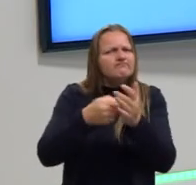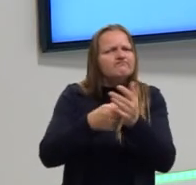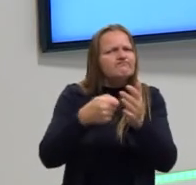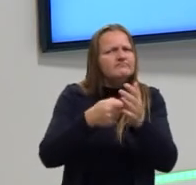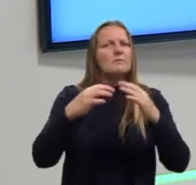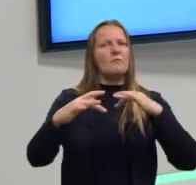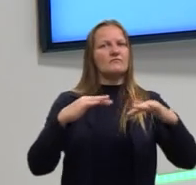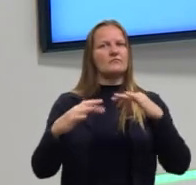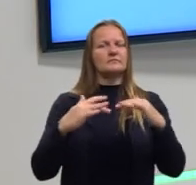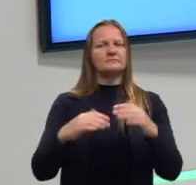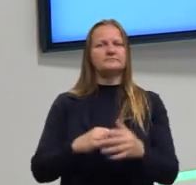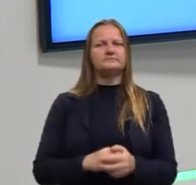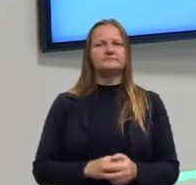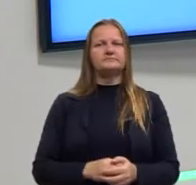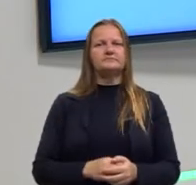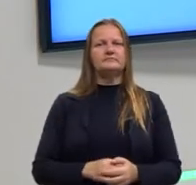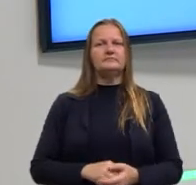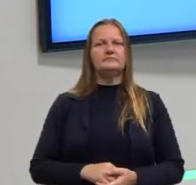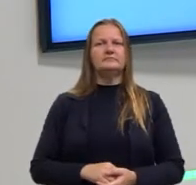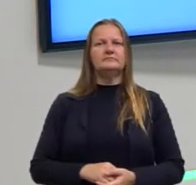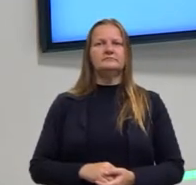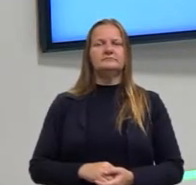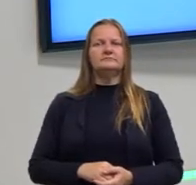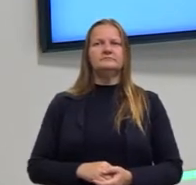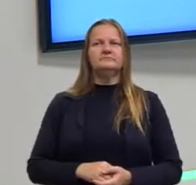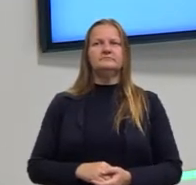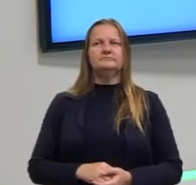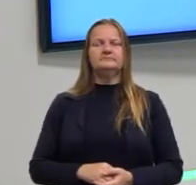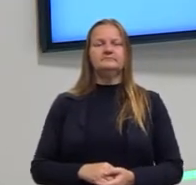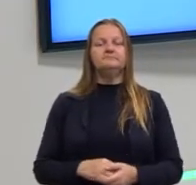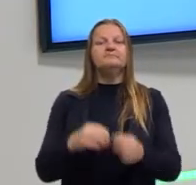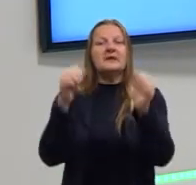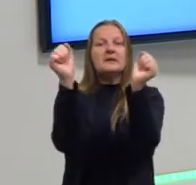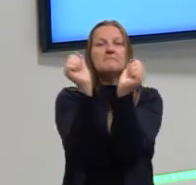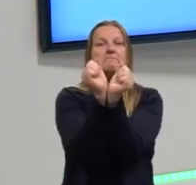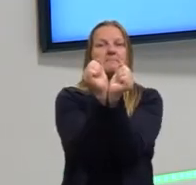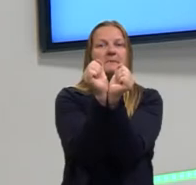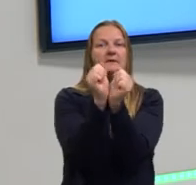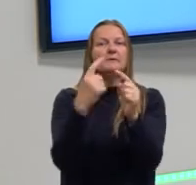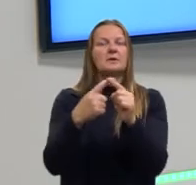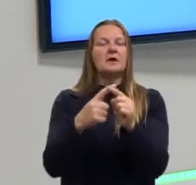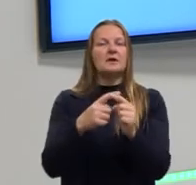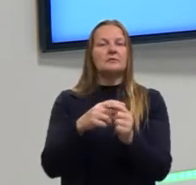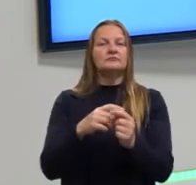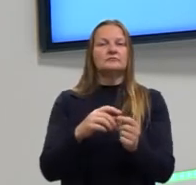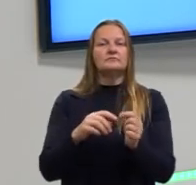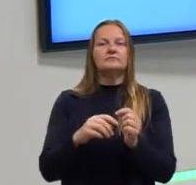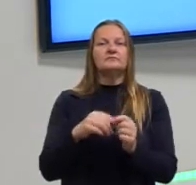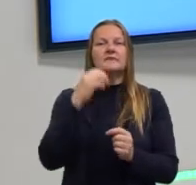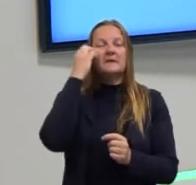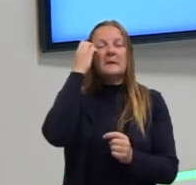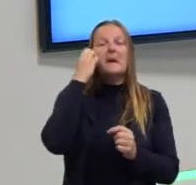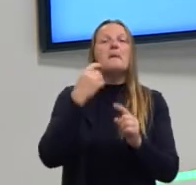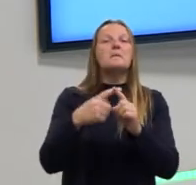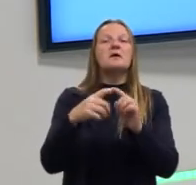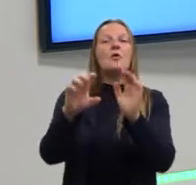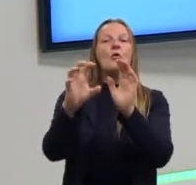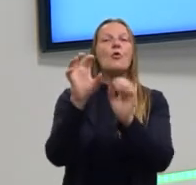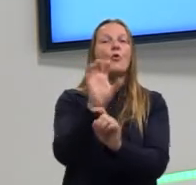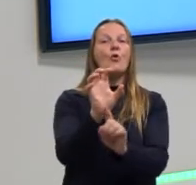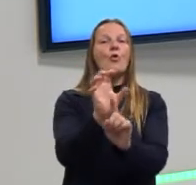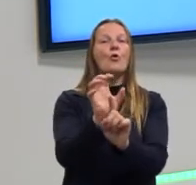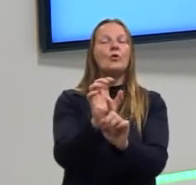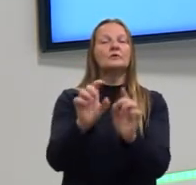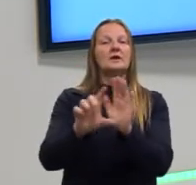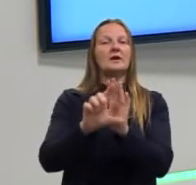faz isso para marcar a sua posição. E ela é presa por isso. A gente ressalta que ela não foi contra a lei. Por quê? Porque ela